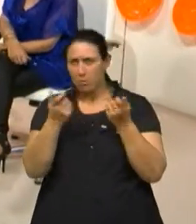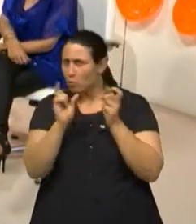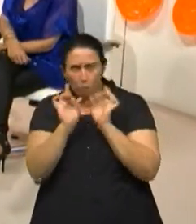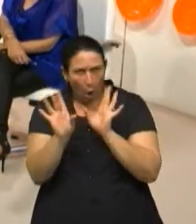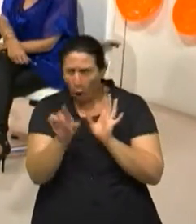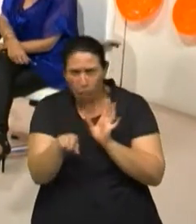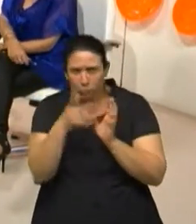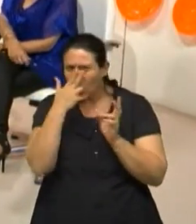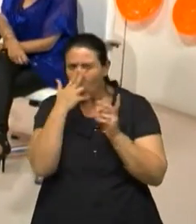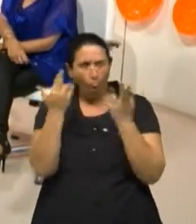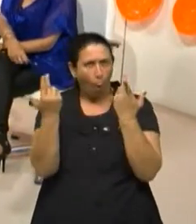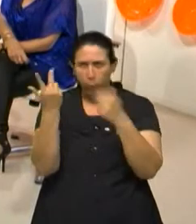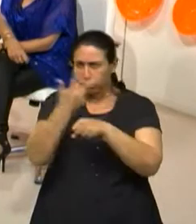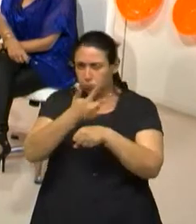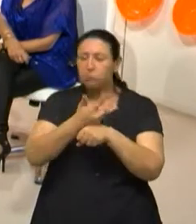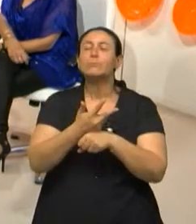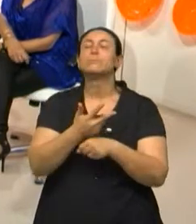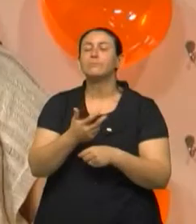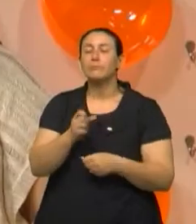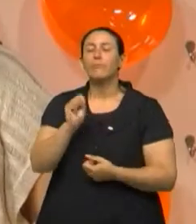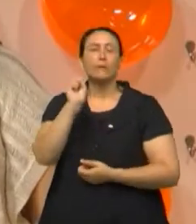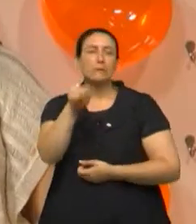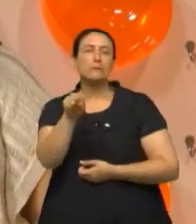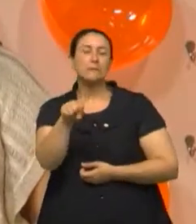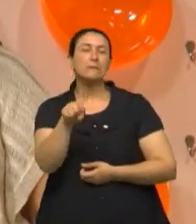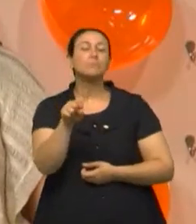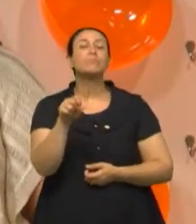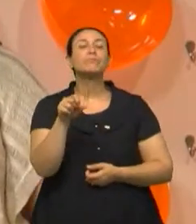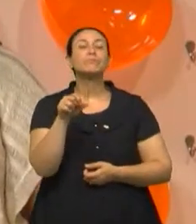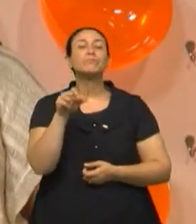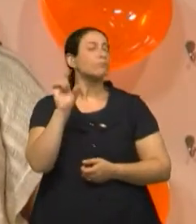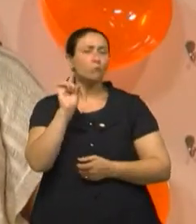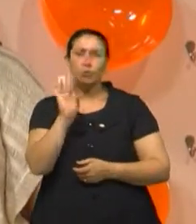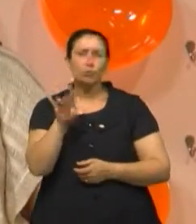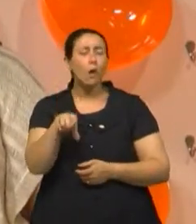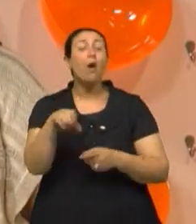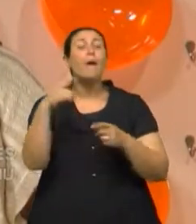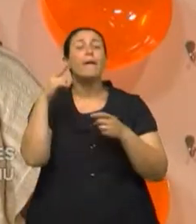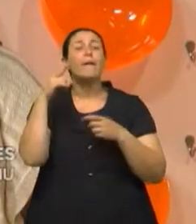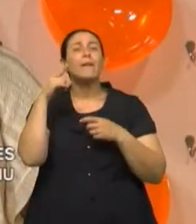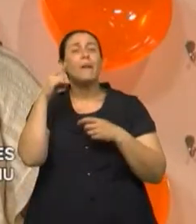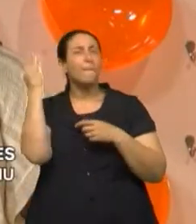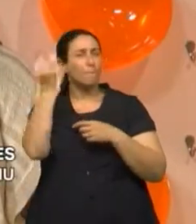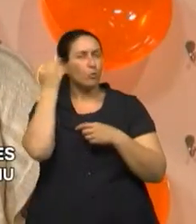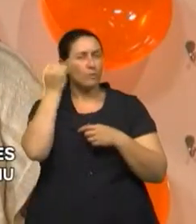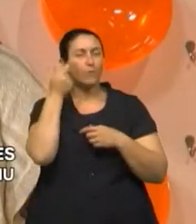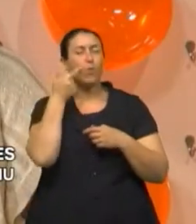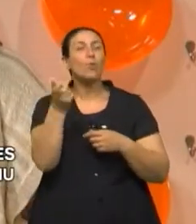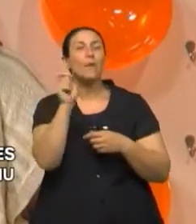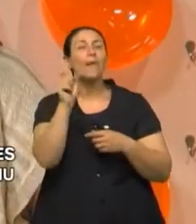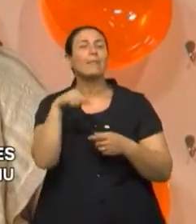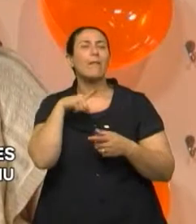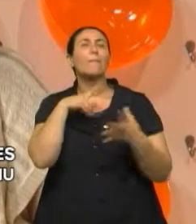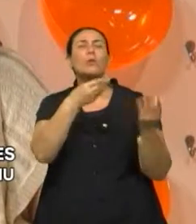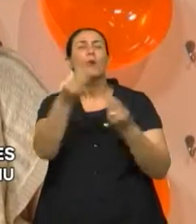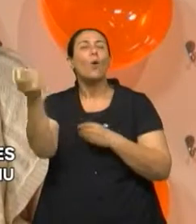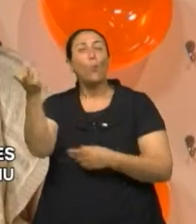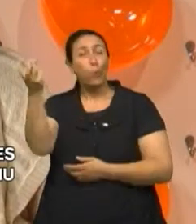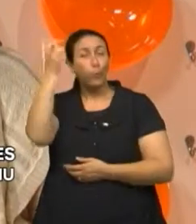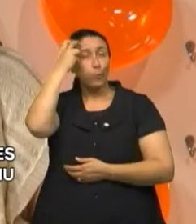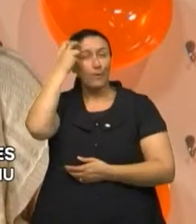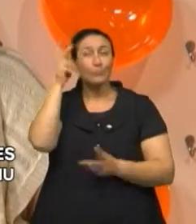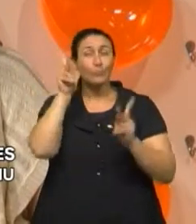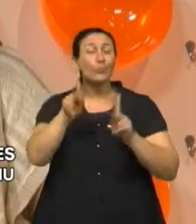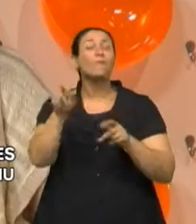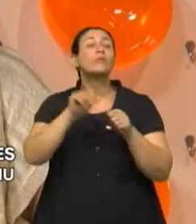doutora? Exatamente. E uma coisa fundamental que a gente vê, que existe uma cultura popular muito